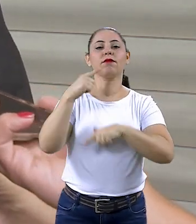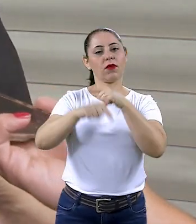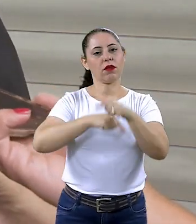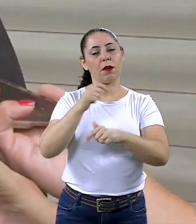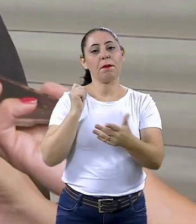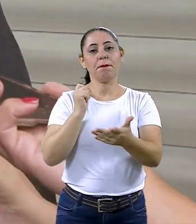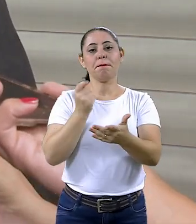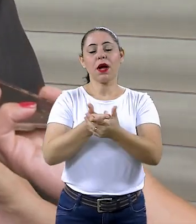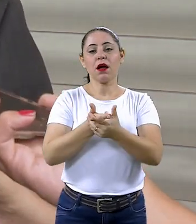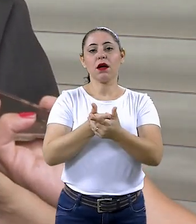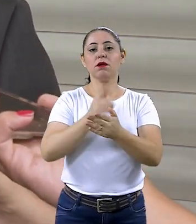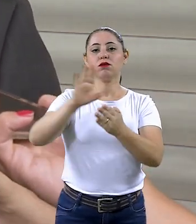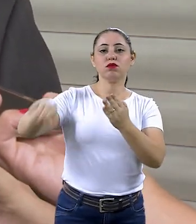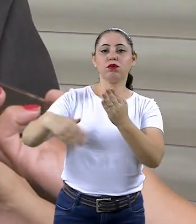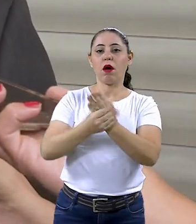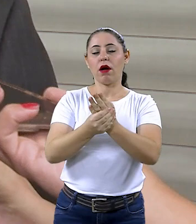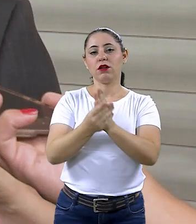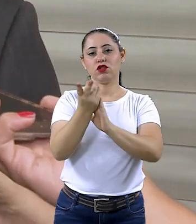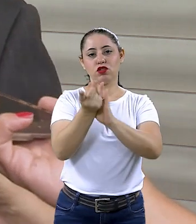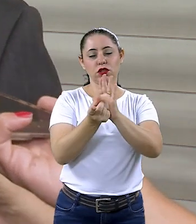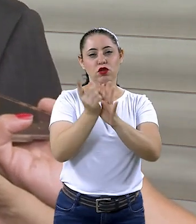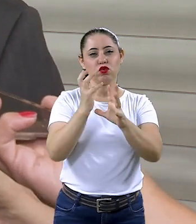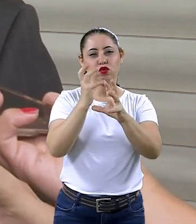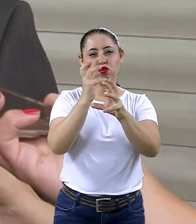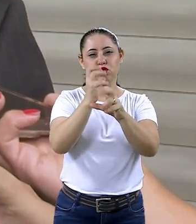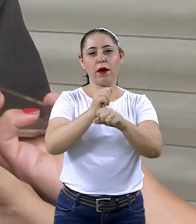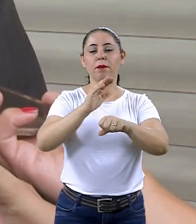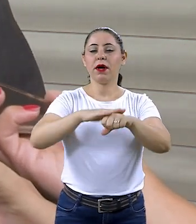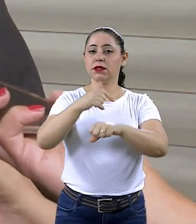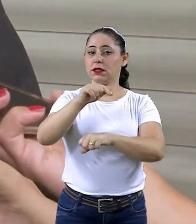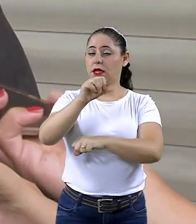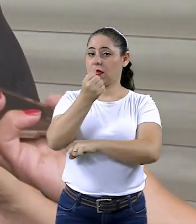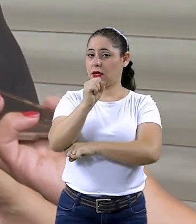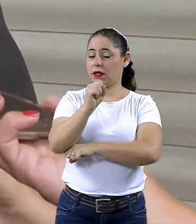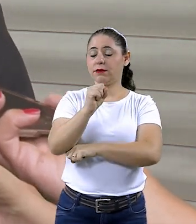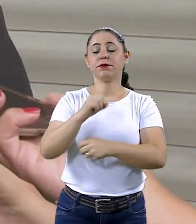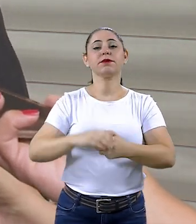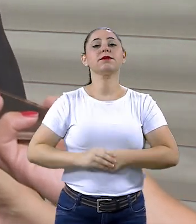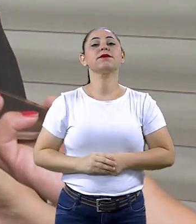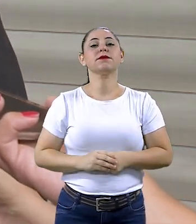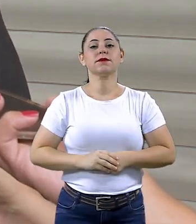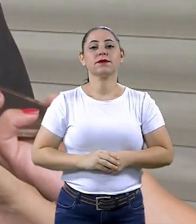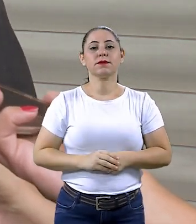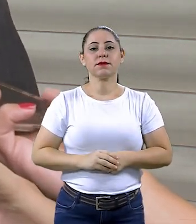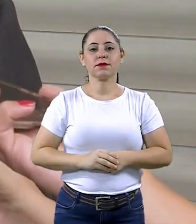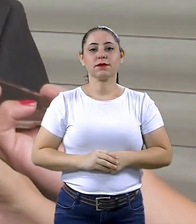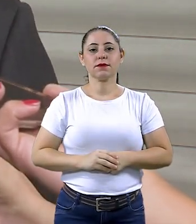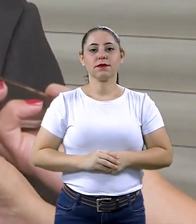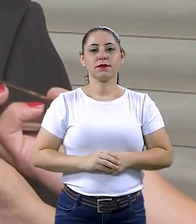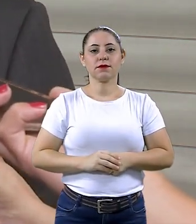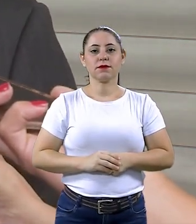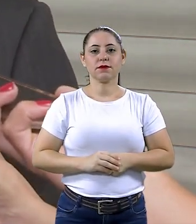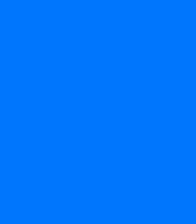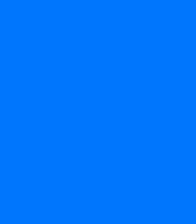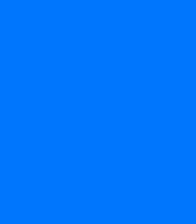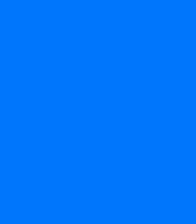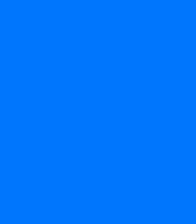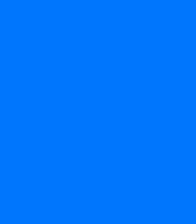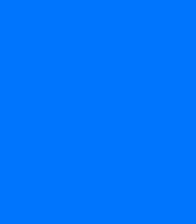transparência, dando eficiência a esse trabalho de pagamento das emendas, que somarão ao todo mais de R 70 milhões.